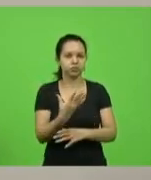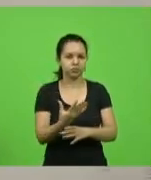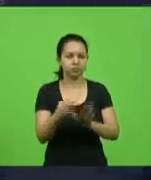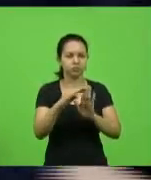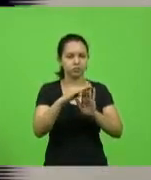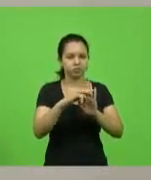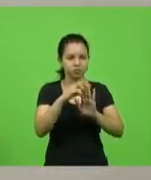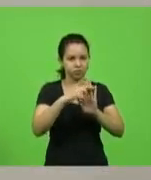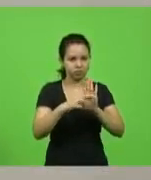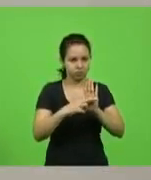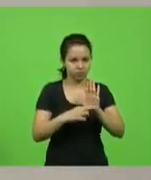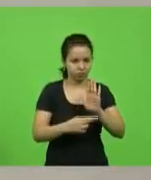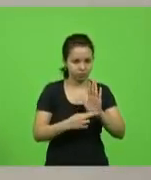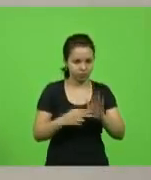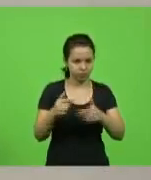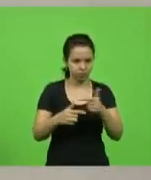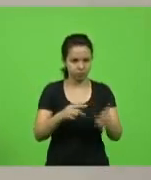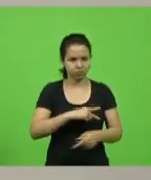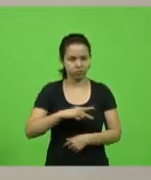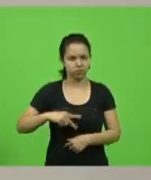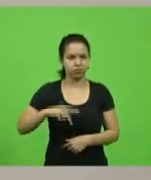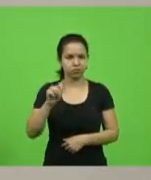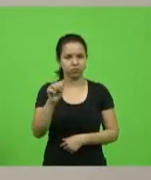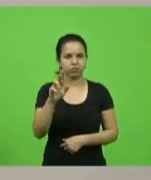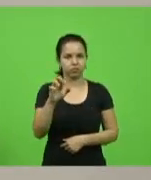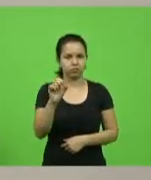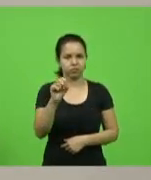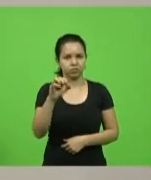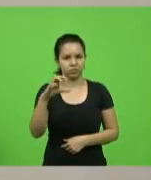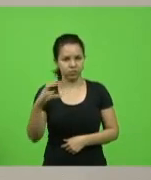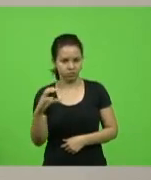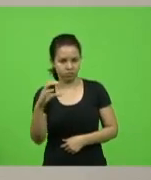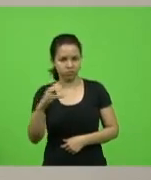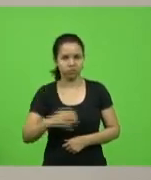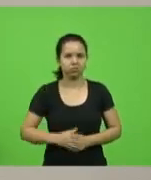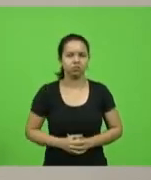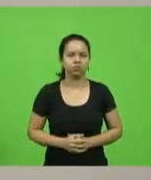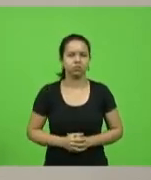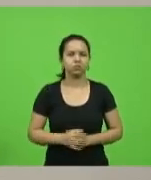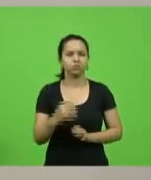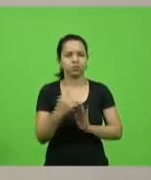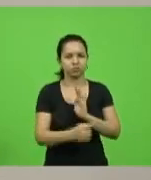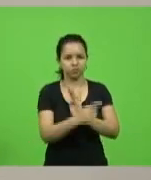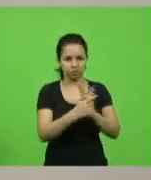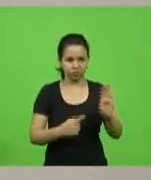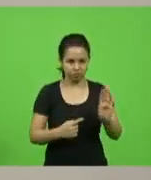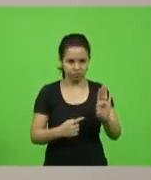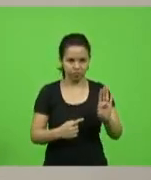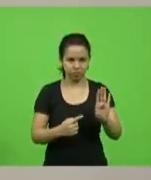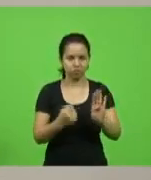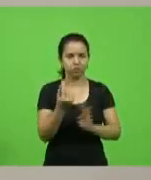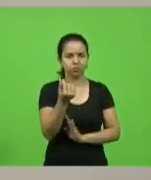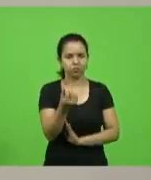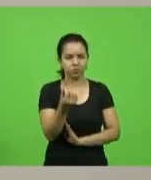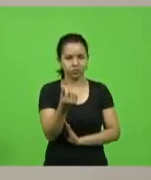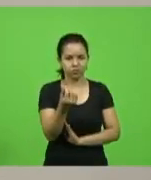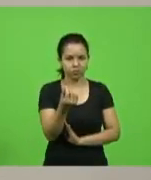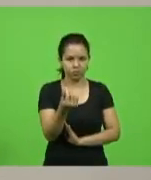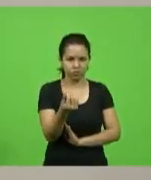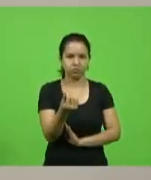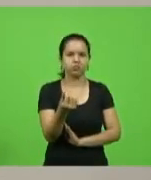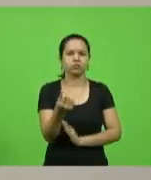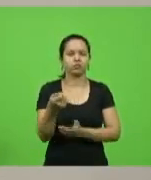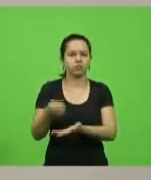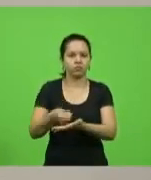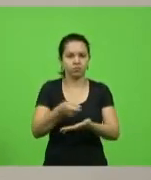Aresc, estabelece outras providências para vedar o reajuste tarifário durante a vigência do Estado